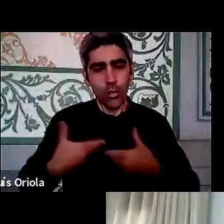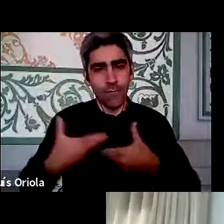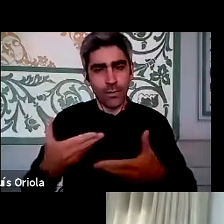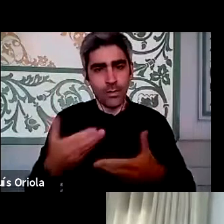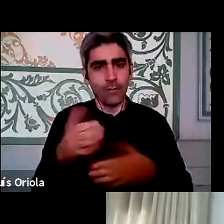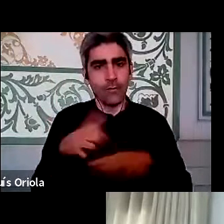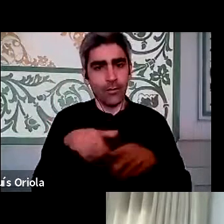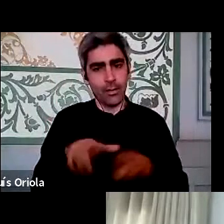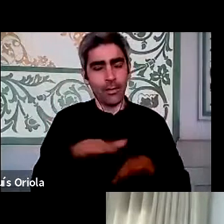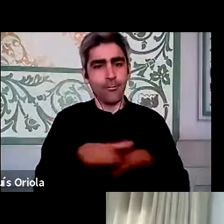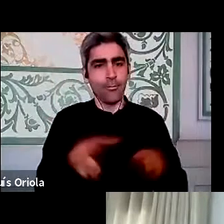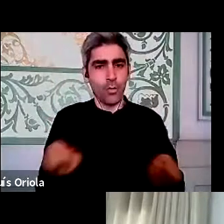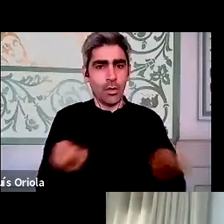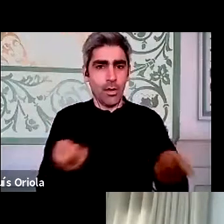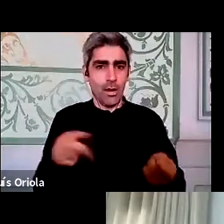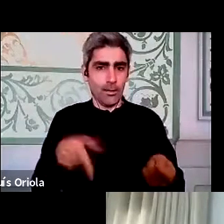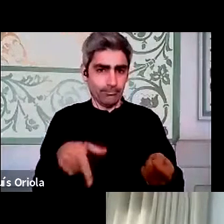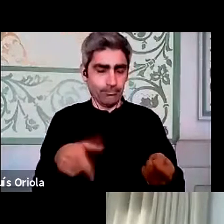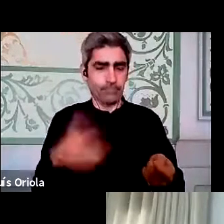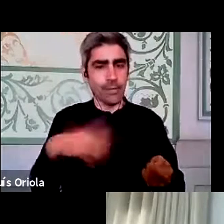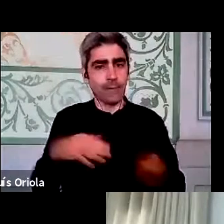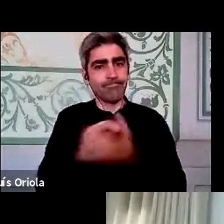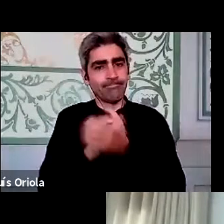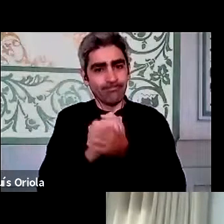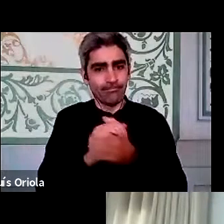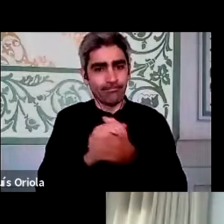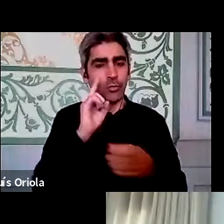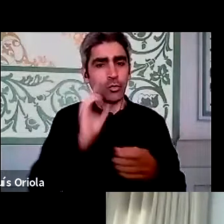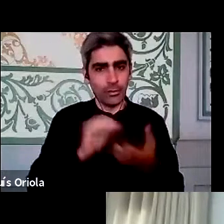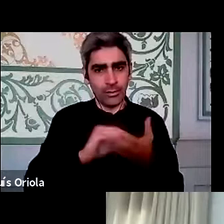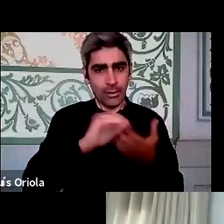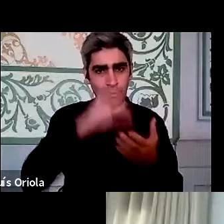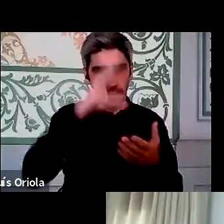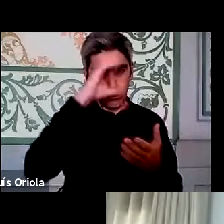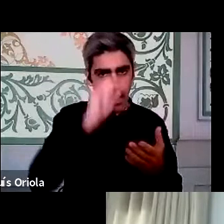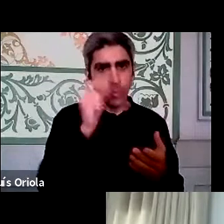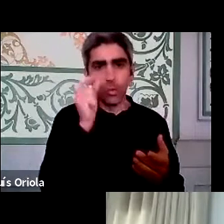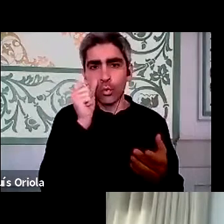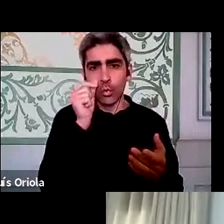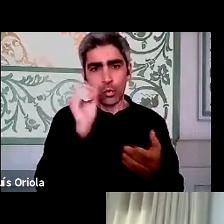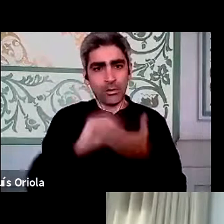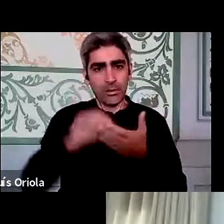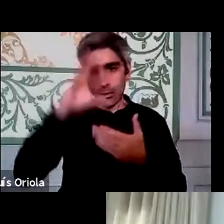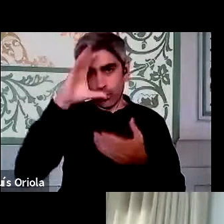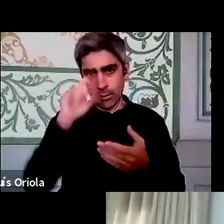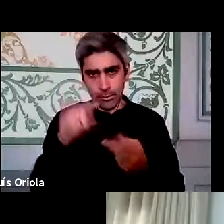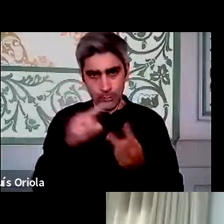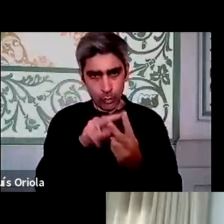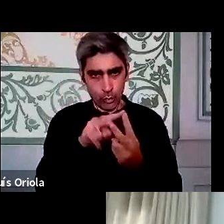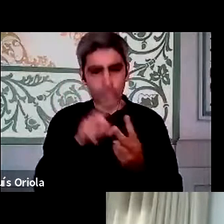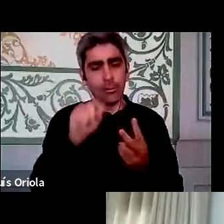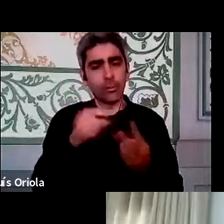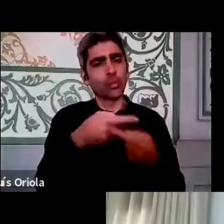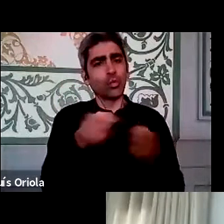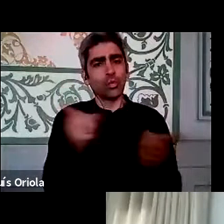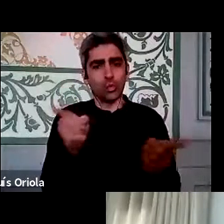moderar esta sessão. Quero saudar a Sra. Secretária de Estado e o Sr. Secretário de Estado e os oradores e também, obviamente, todos os